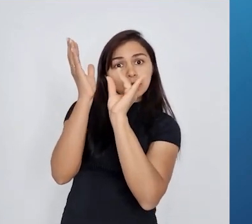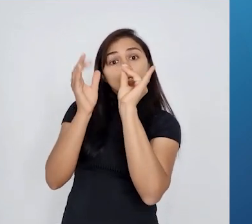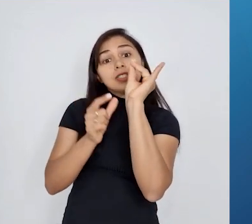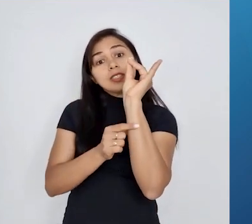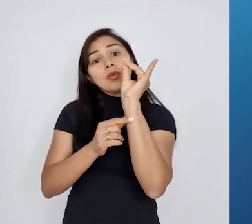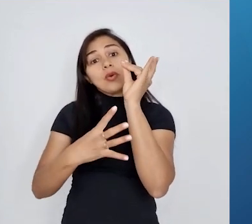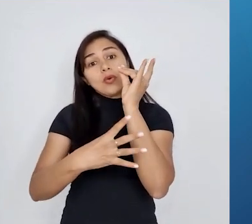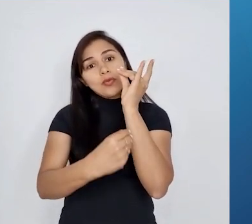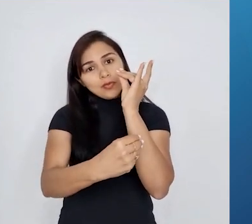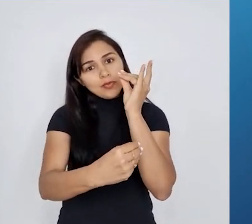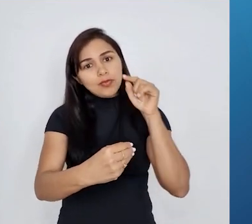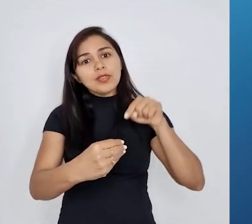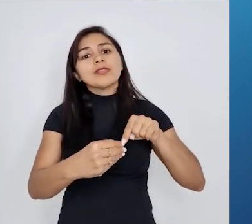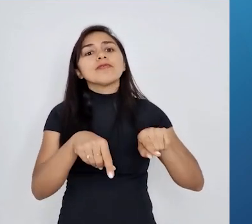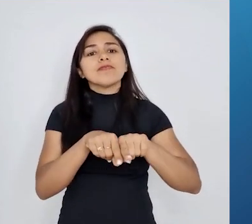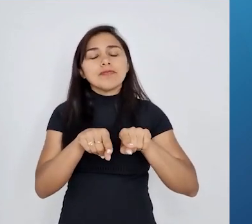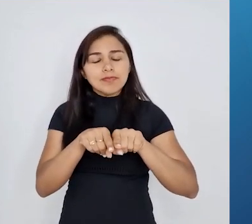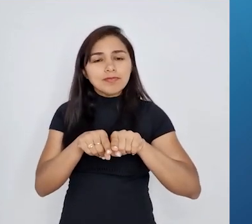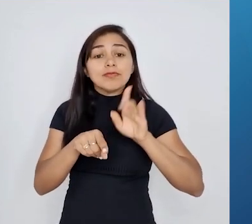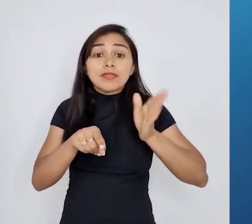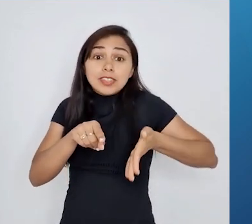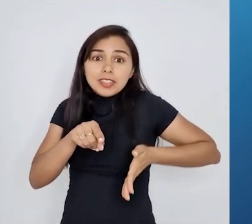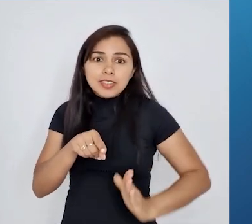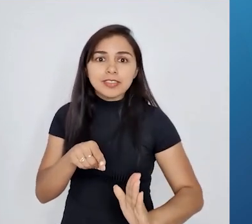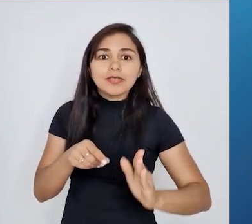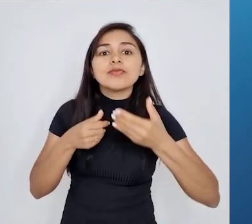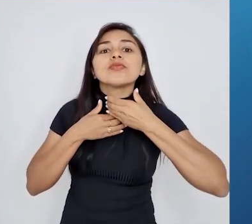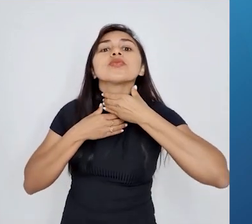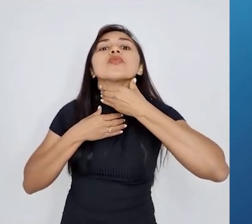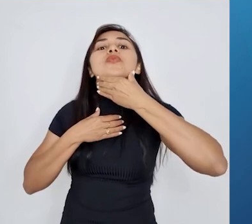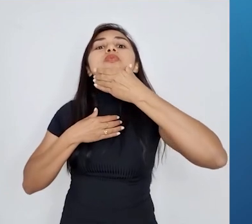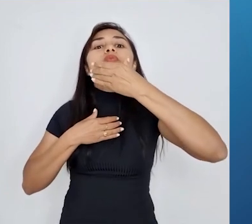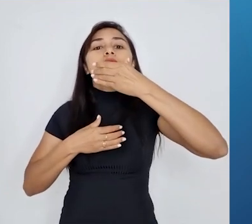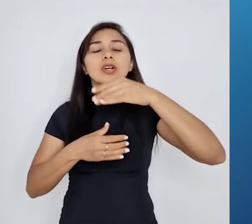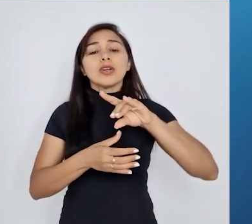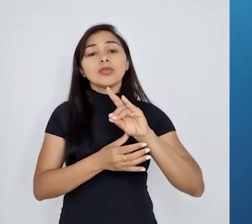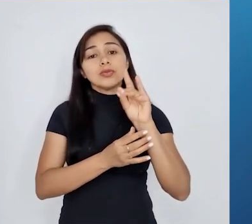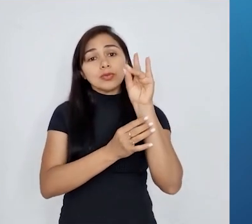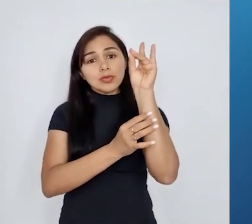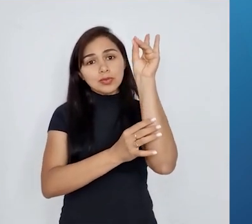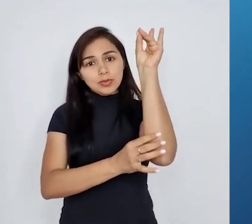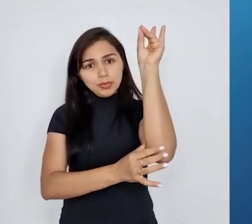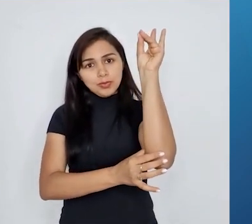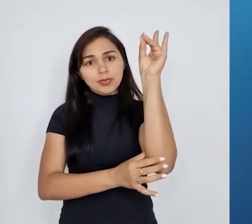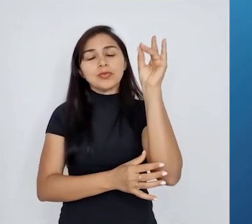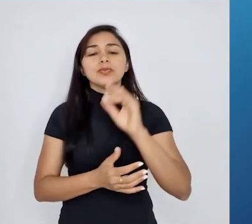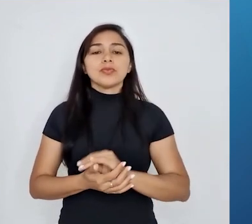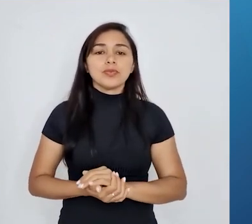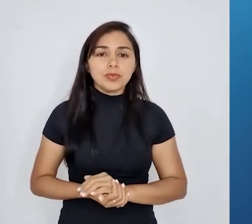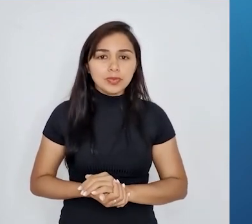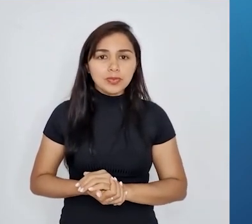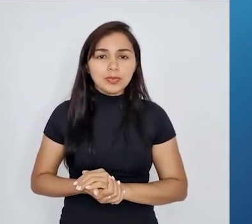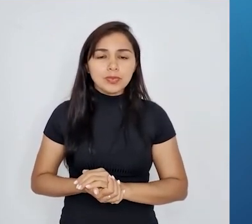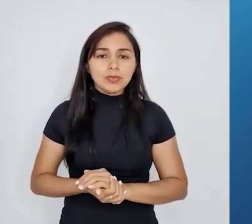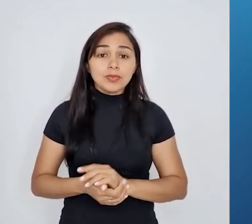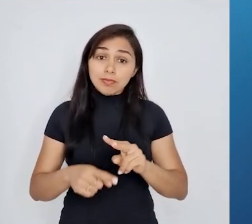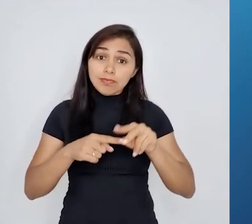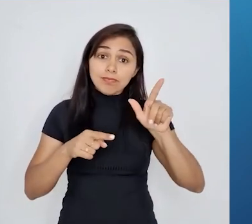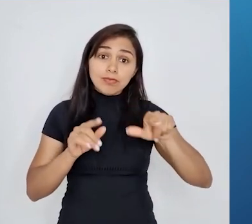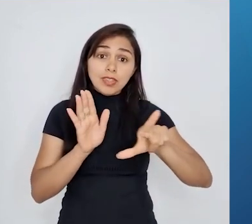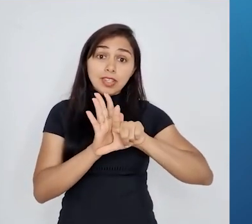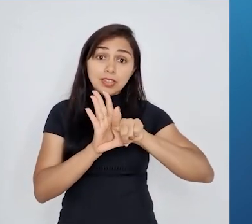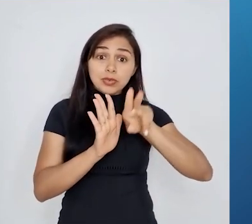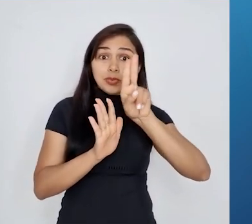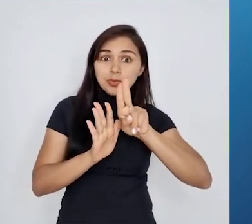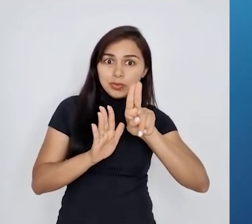teriam que fazer um esforço maior esticando seu pescoço. E de acordo com a lei do uso e desuso que Lamarck propôs, essas